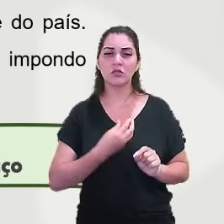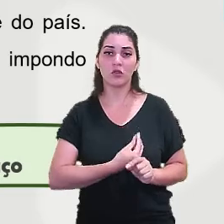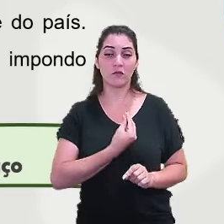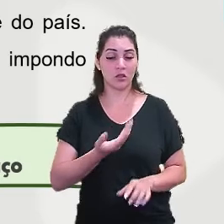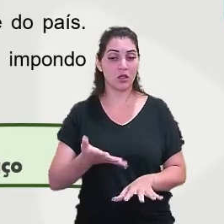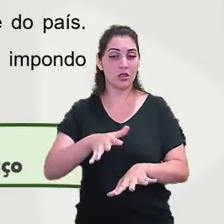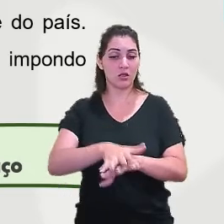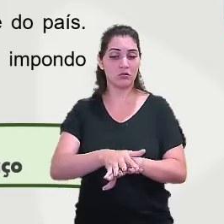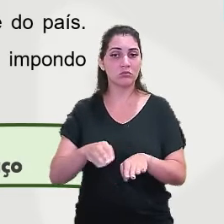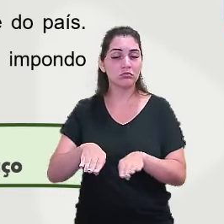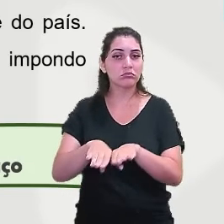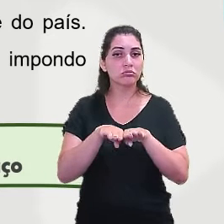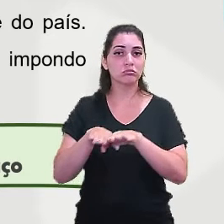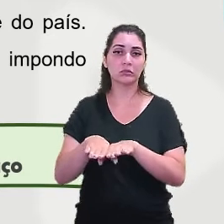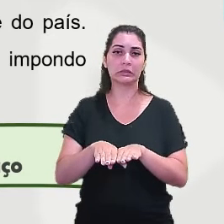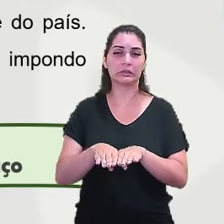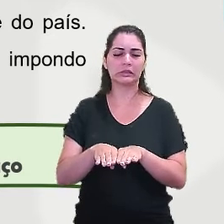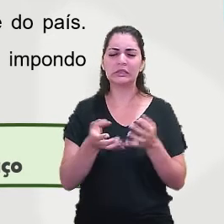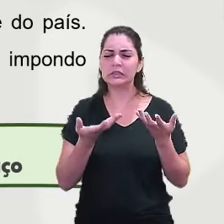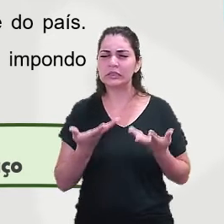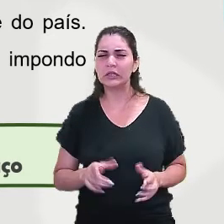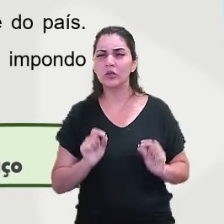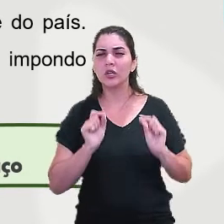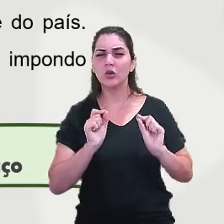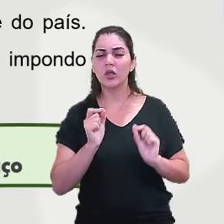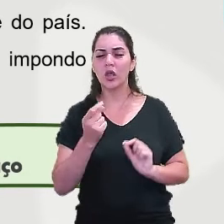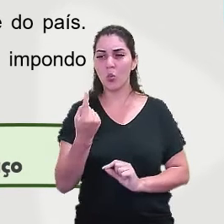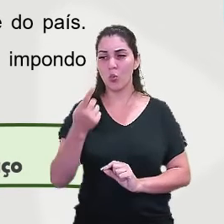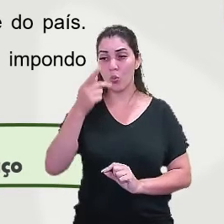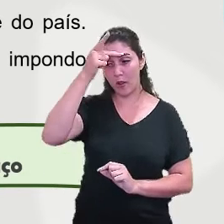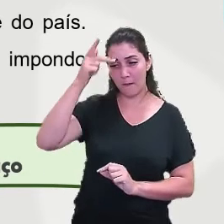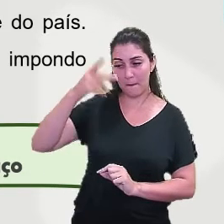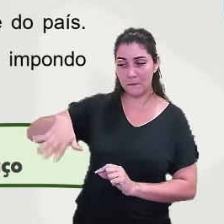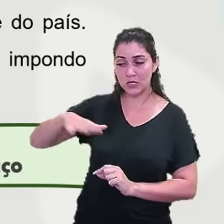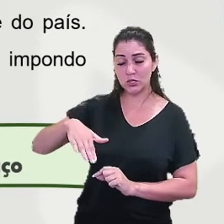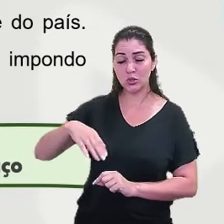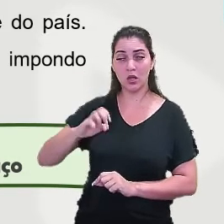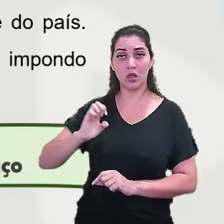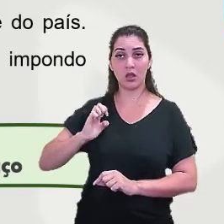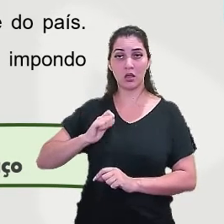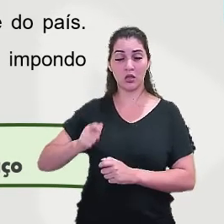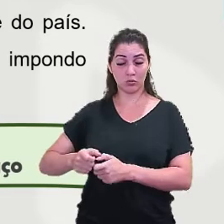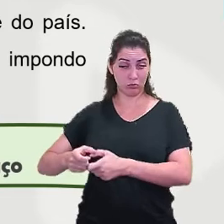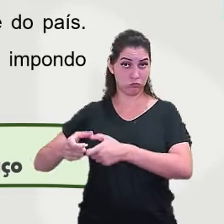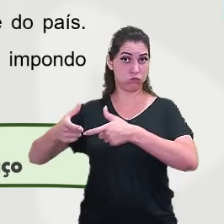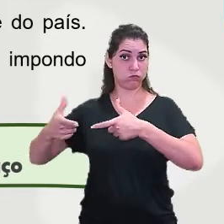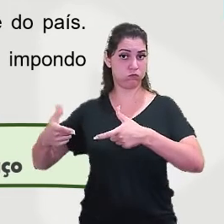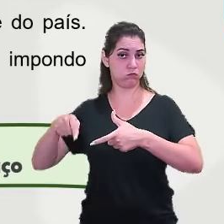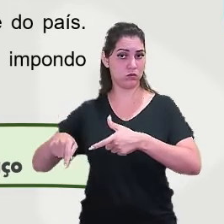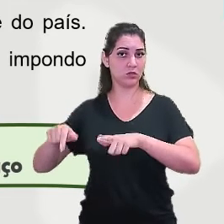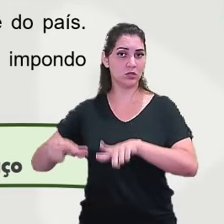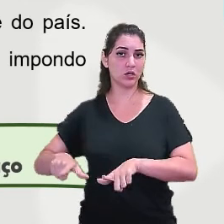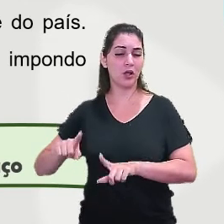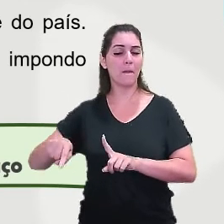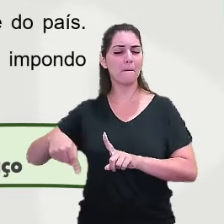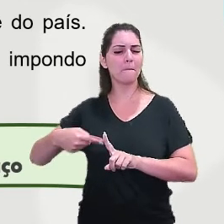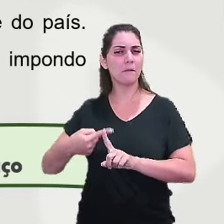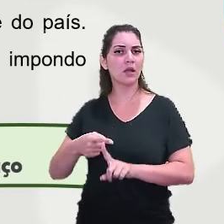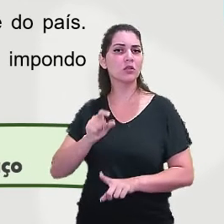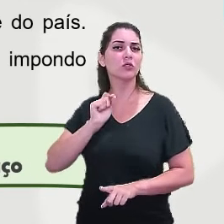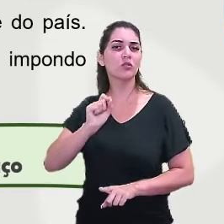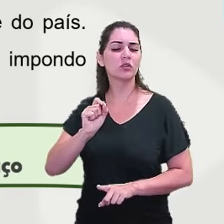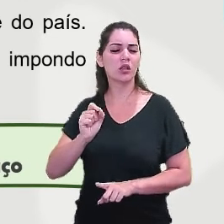igualitária. Não queriam que uma pessoa possuísse aquela maior riqueza daquele vilarejo, daquela área, mas que